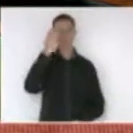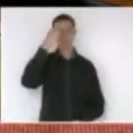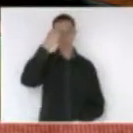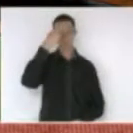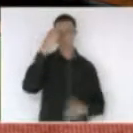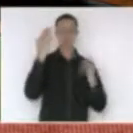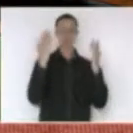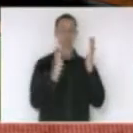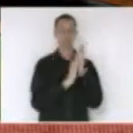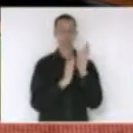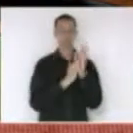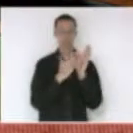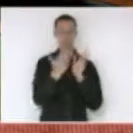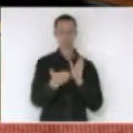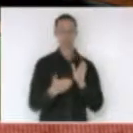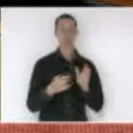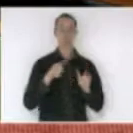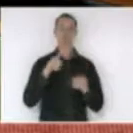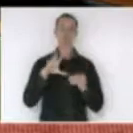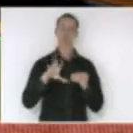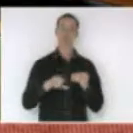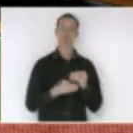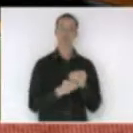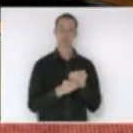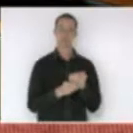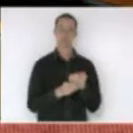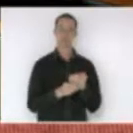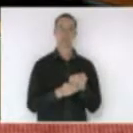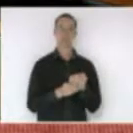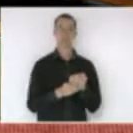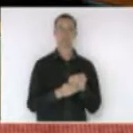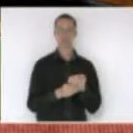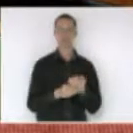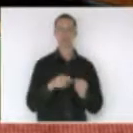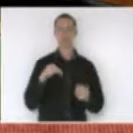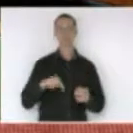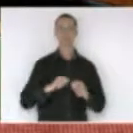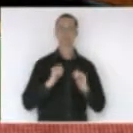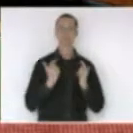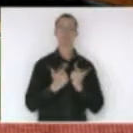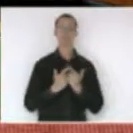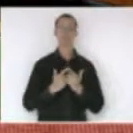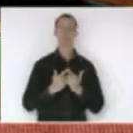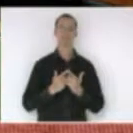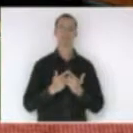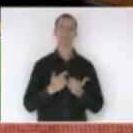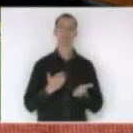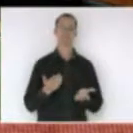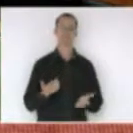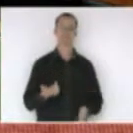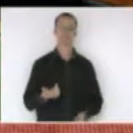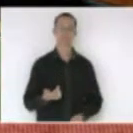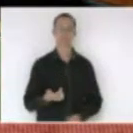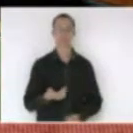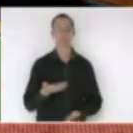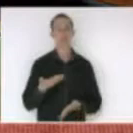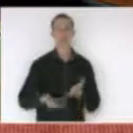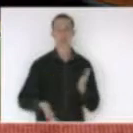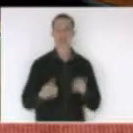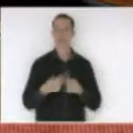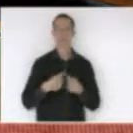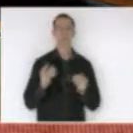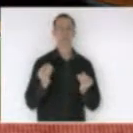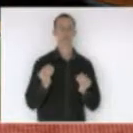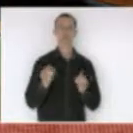essa emenda acho que o parlamento perdeu a oportunidade de realmente ter colocado em lei porque entre